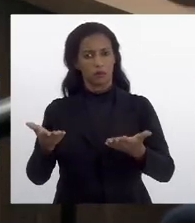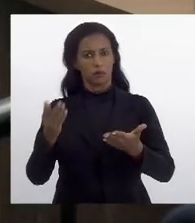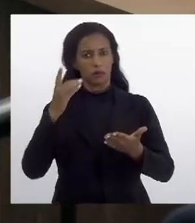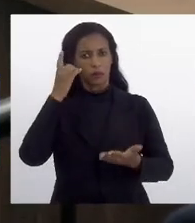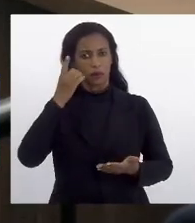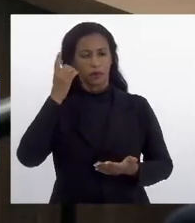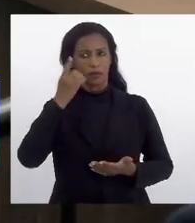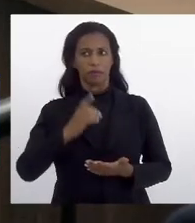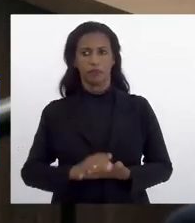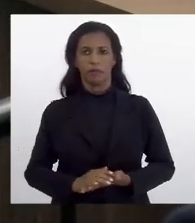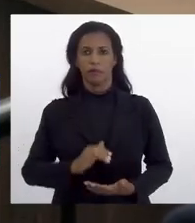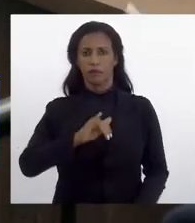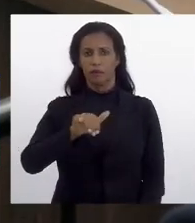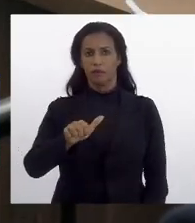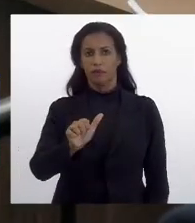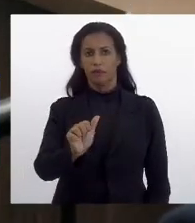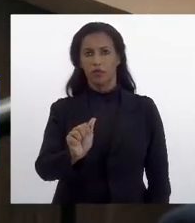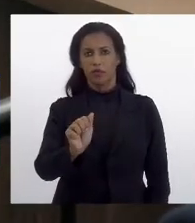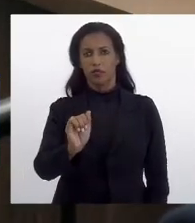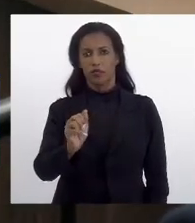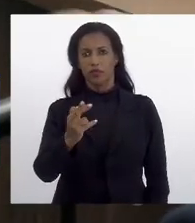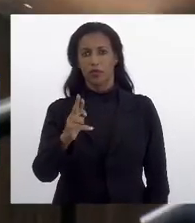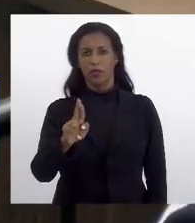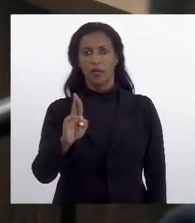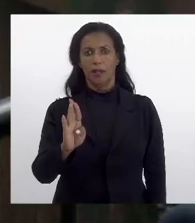Jair Betancur.